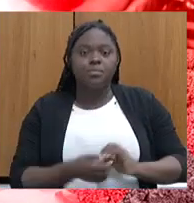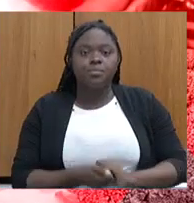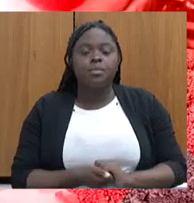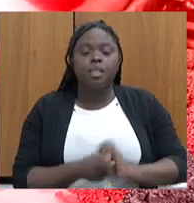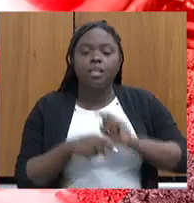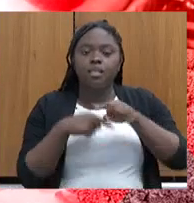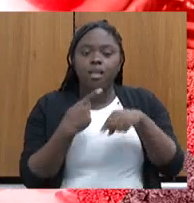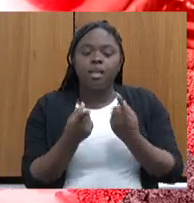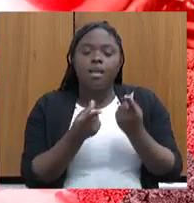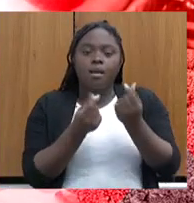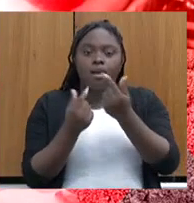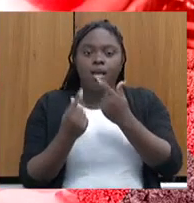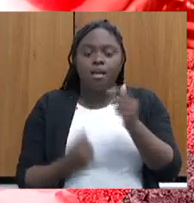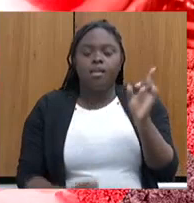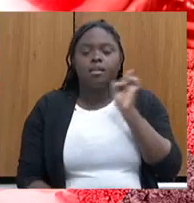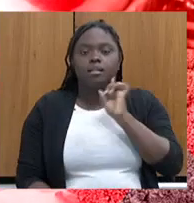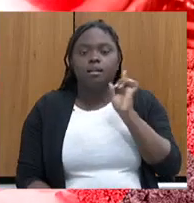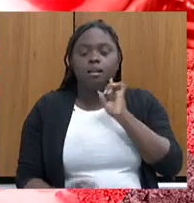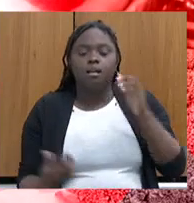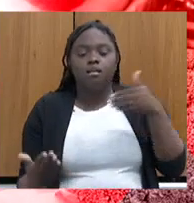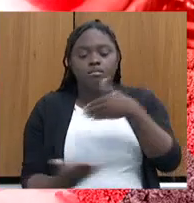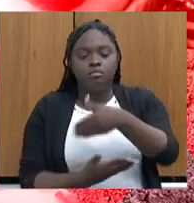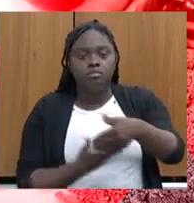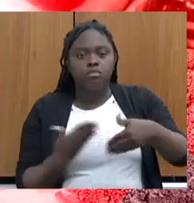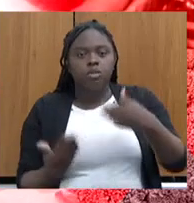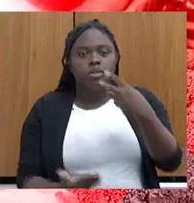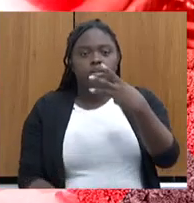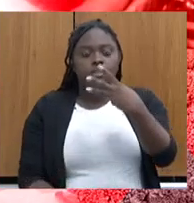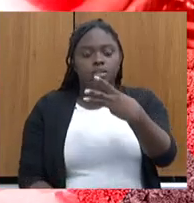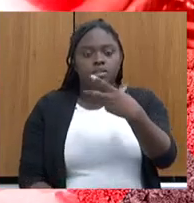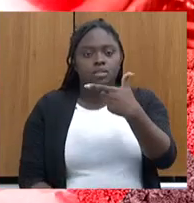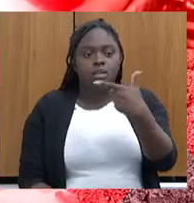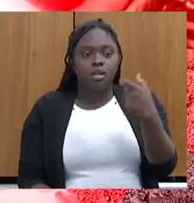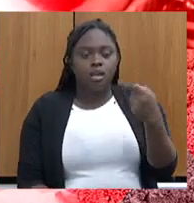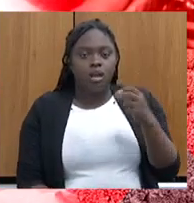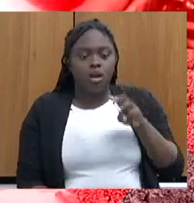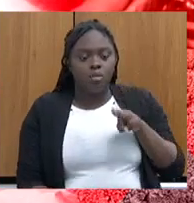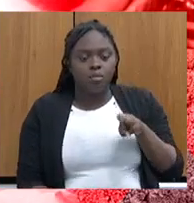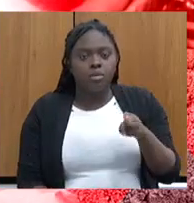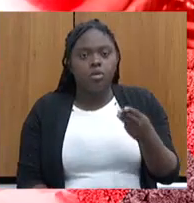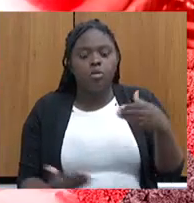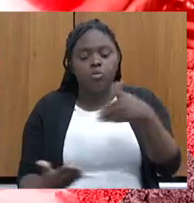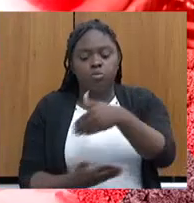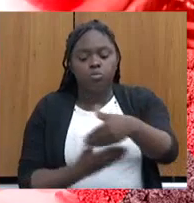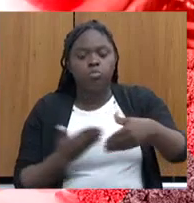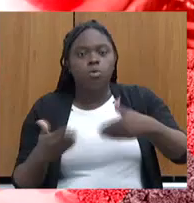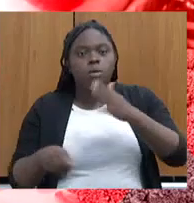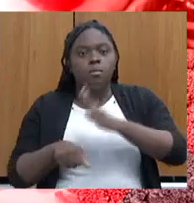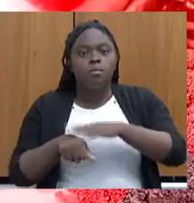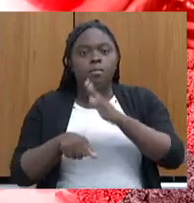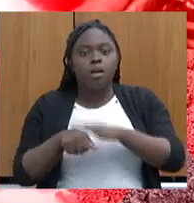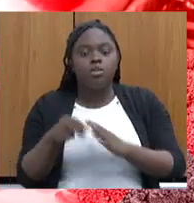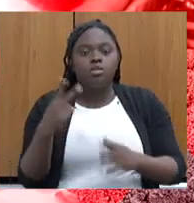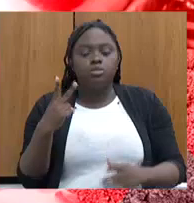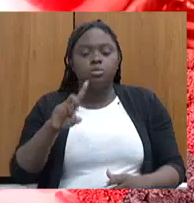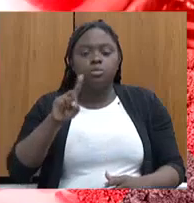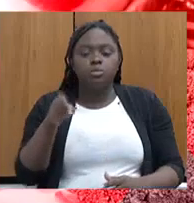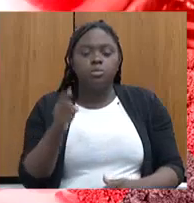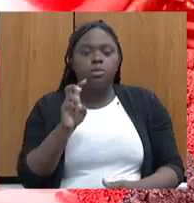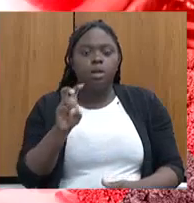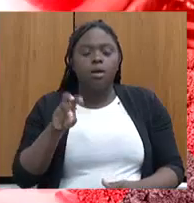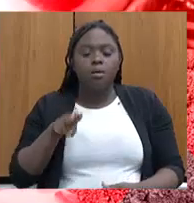veio o Renda Minas, que nós transferimos dos 320 milhões para mais de 2,5 milhões de pessoas e